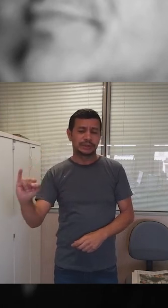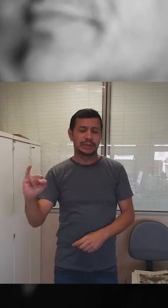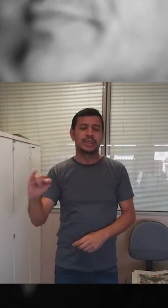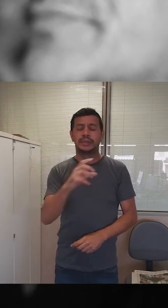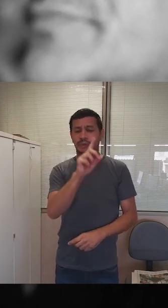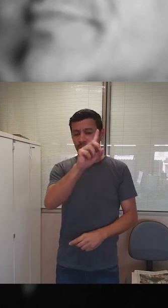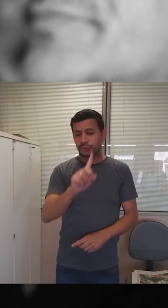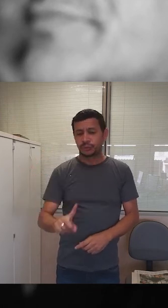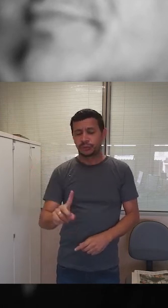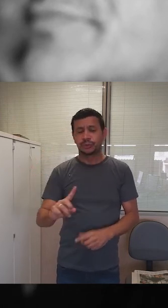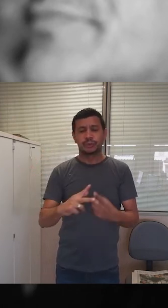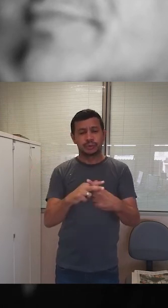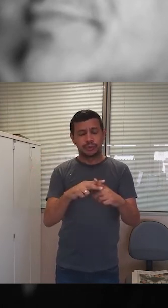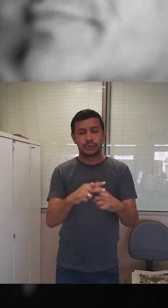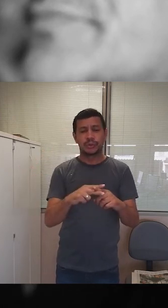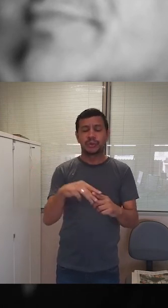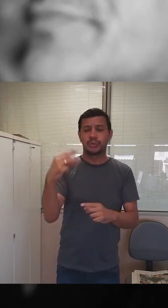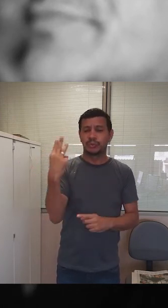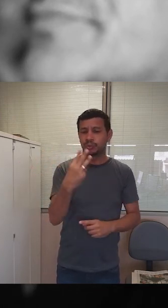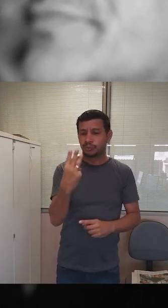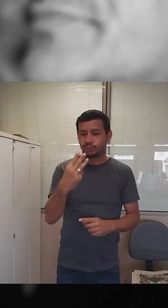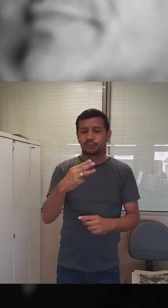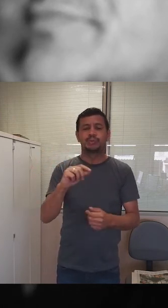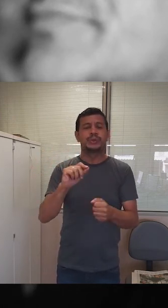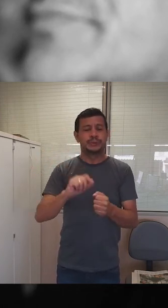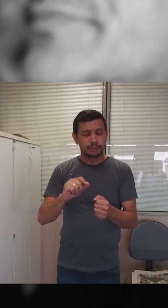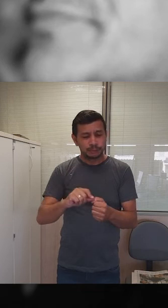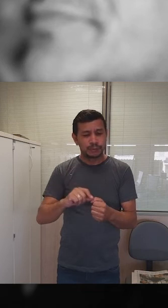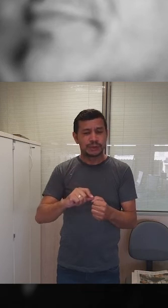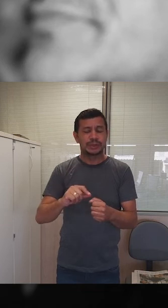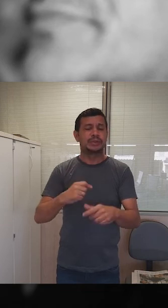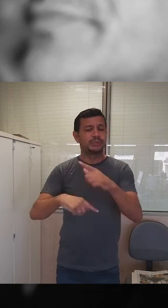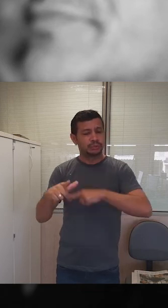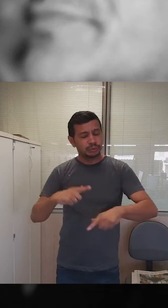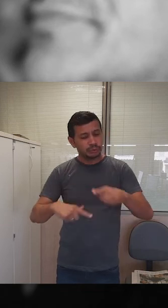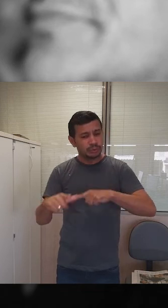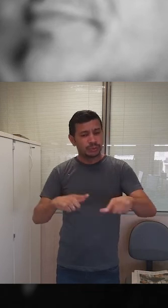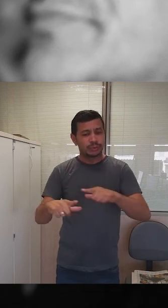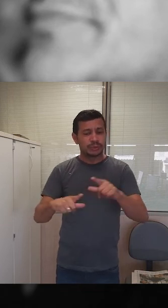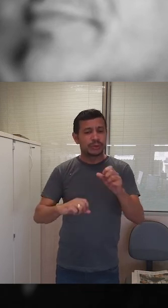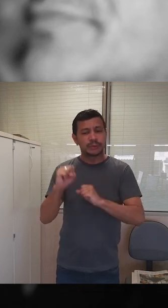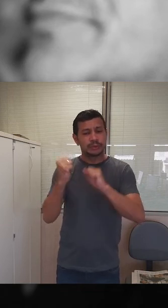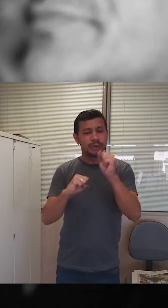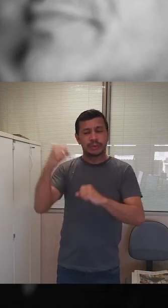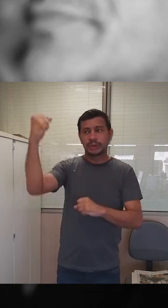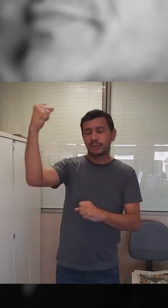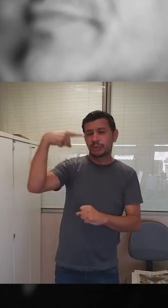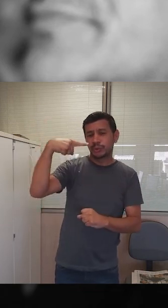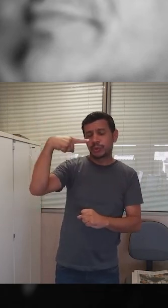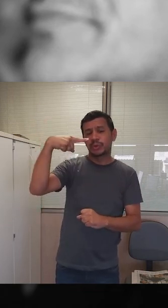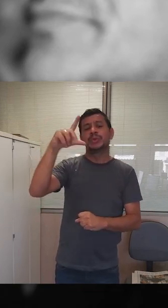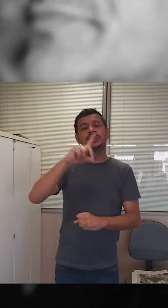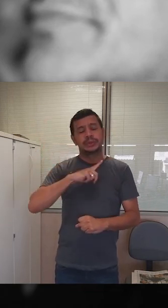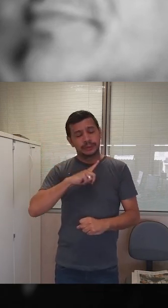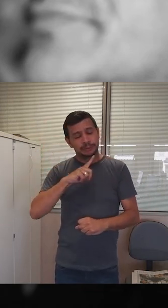Aníbal foi diretor do sindicato por três mandatos. Trabalhou na OSRAM e, nos últimos anos, prestava